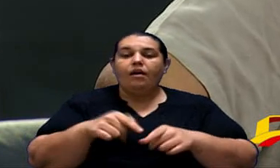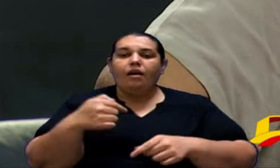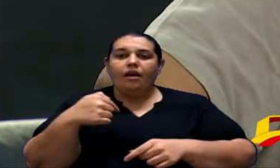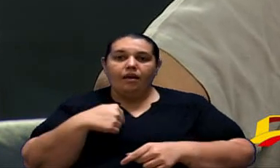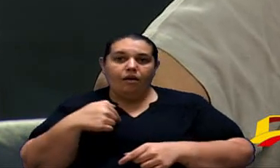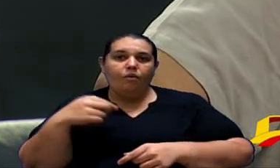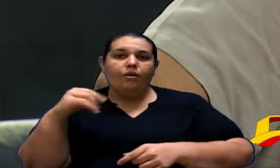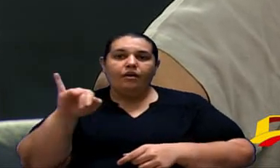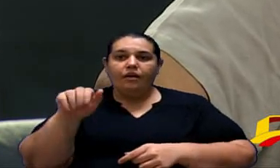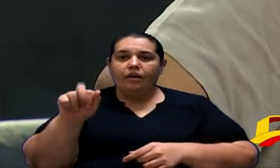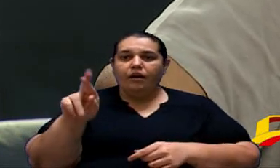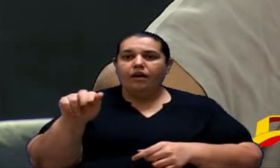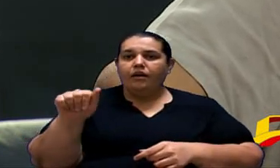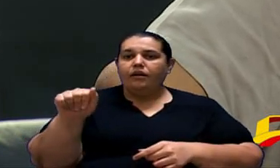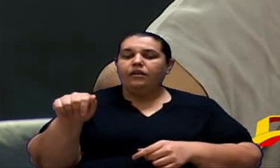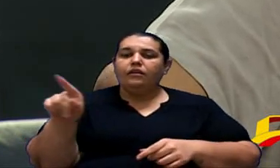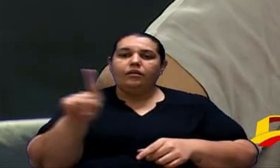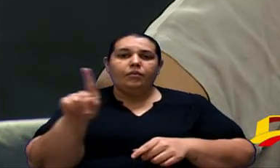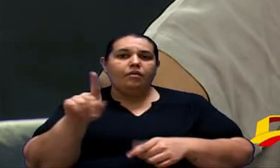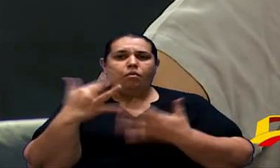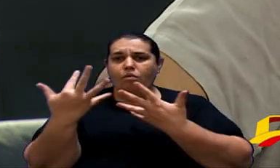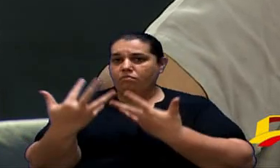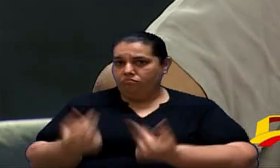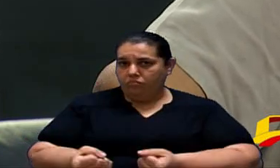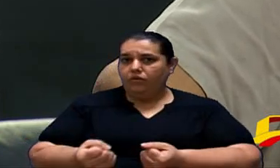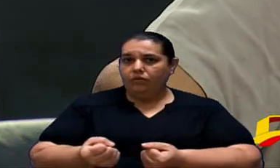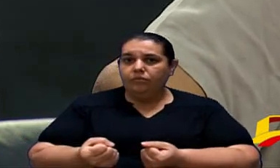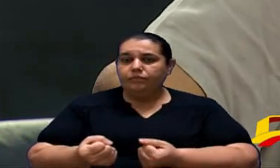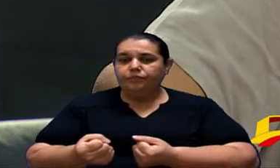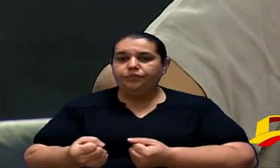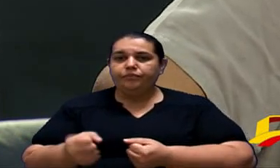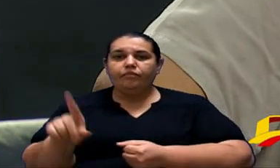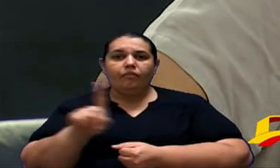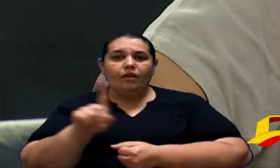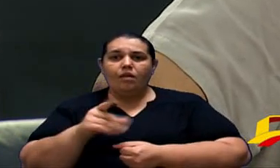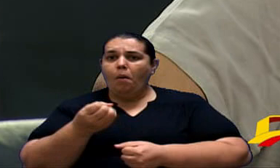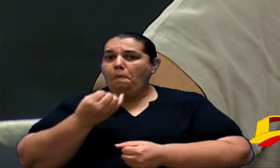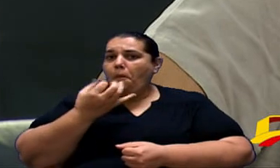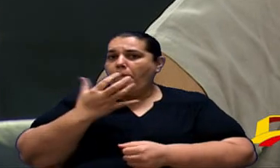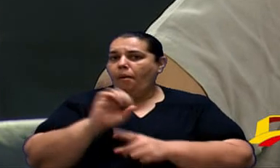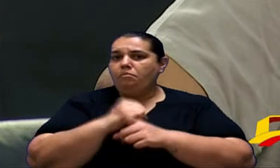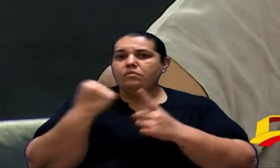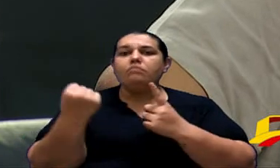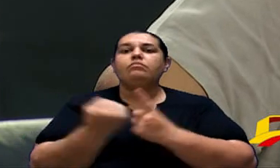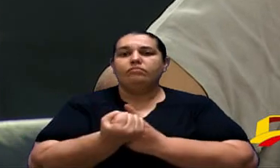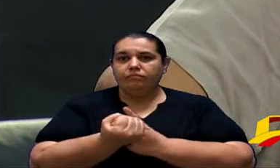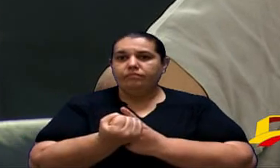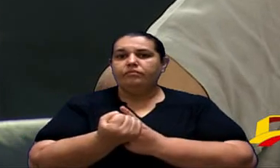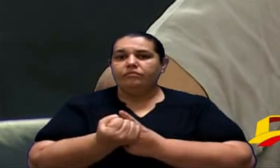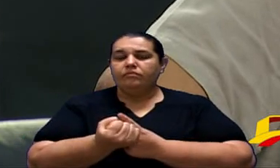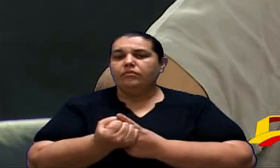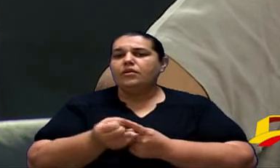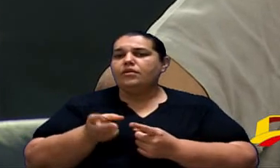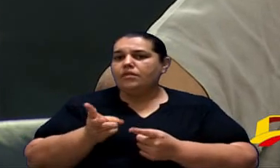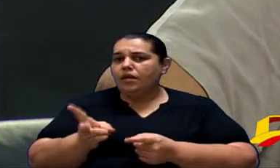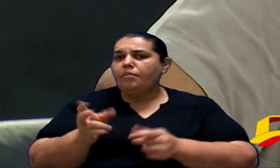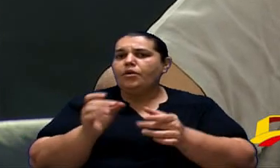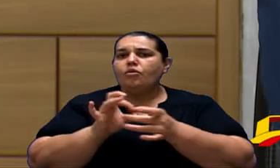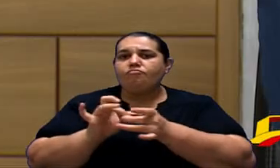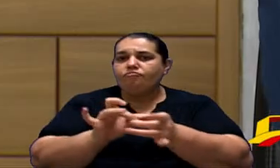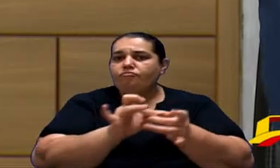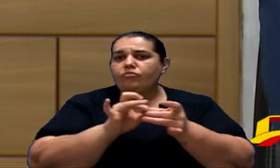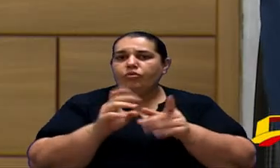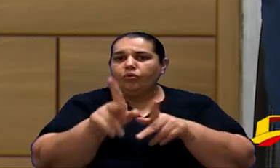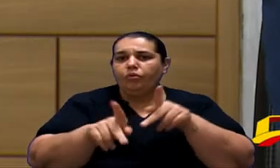nós somos contrários a isso, porque nós sabemos que isso não é para o bem da sociedade. Contem conosco, estamos juntos